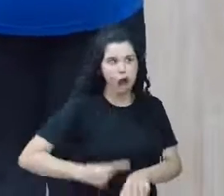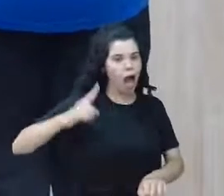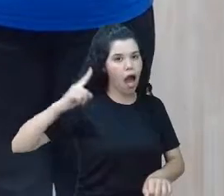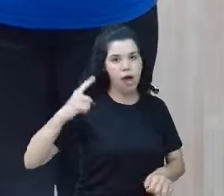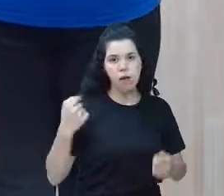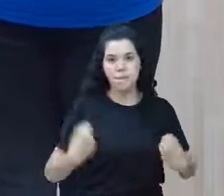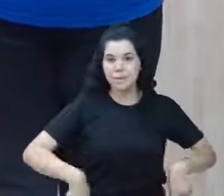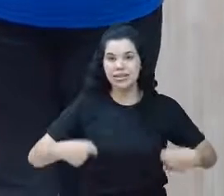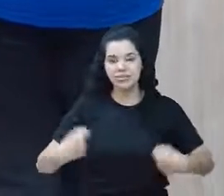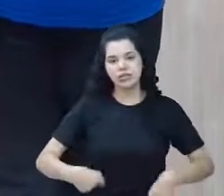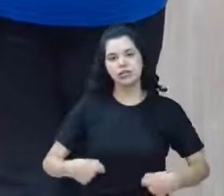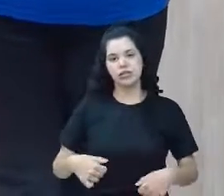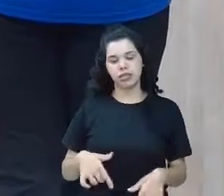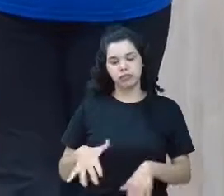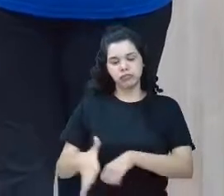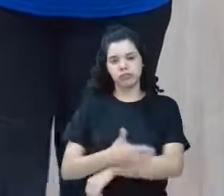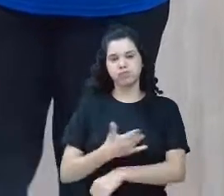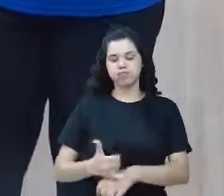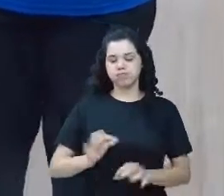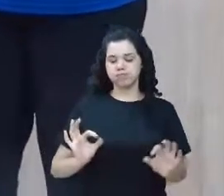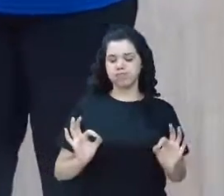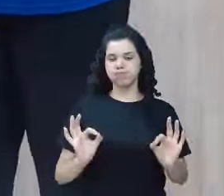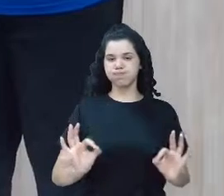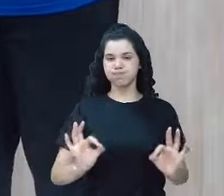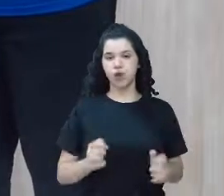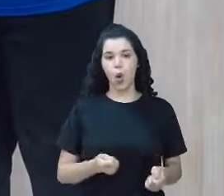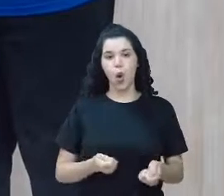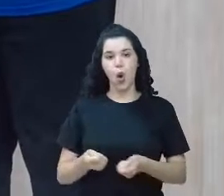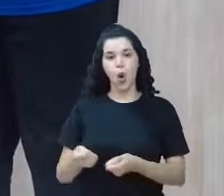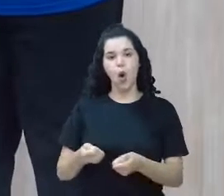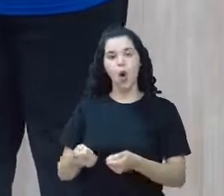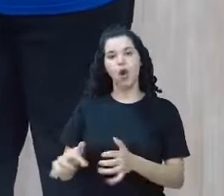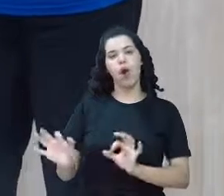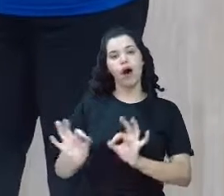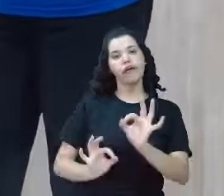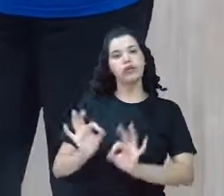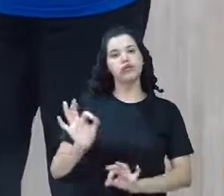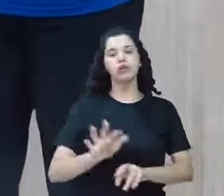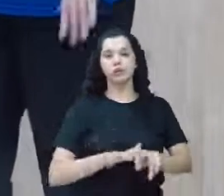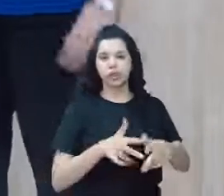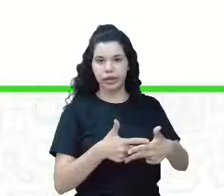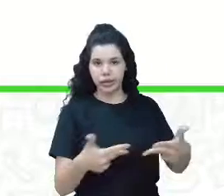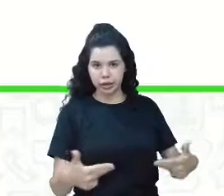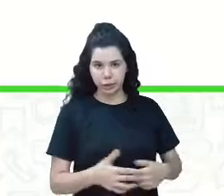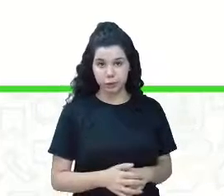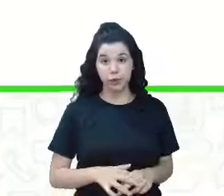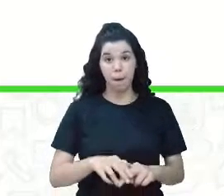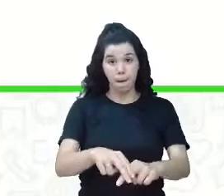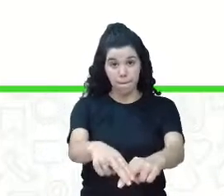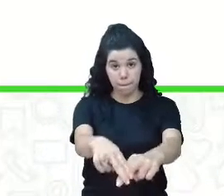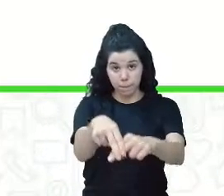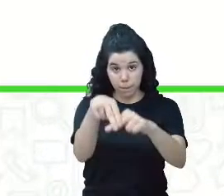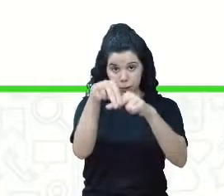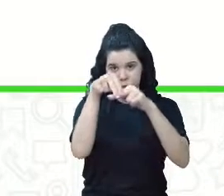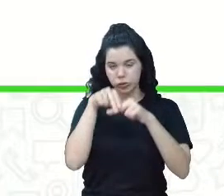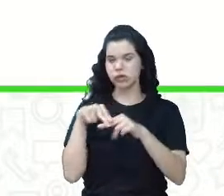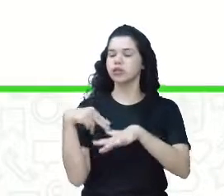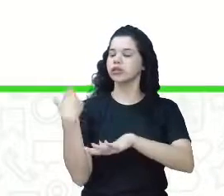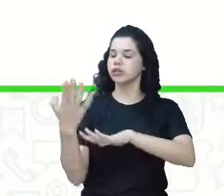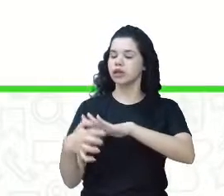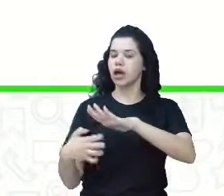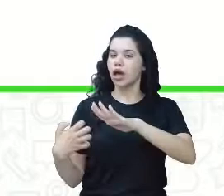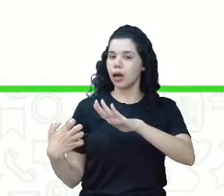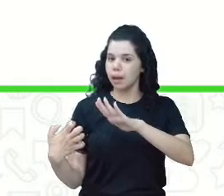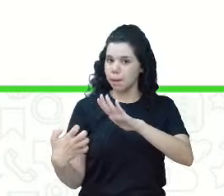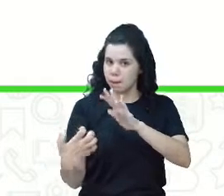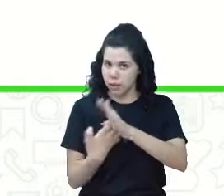tem que ser um bom profissional na questão da gestão dos materiais. Para isso, as empresas contam com